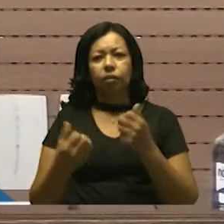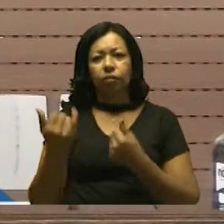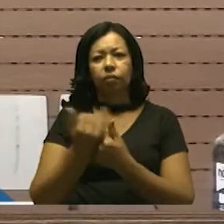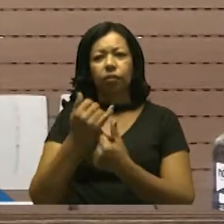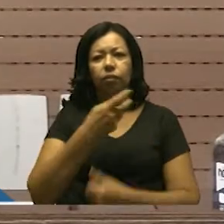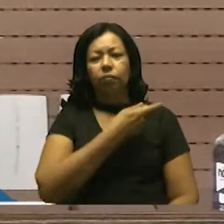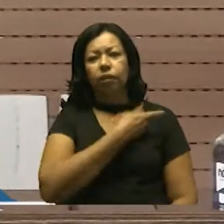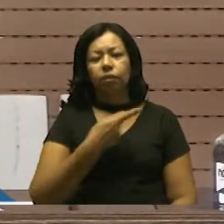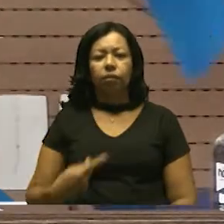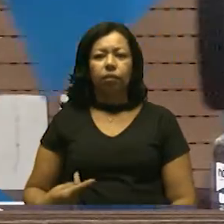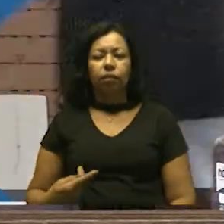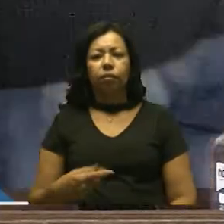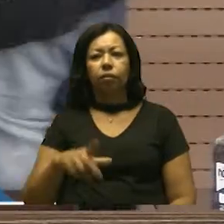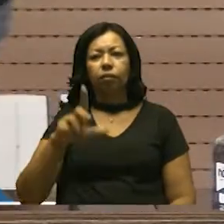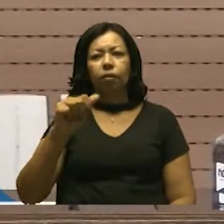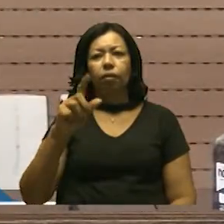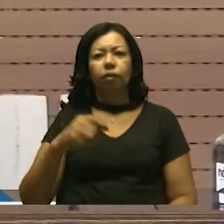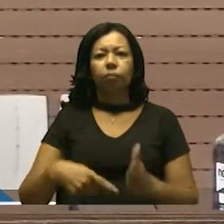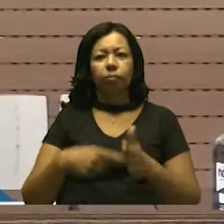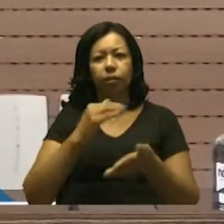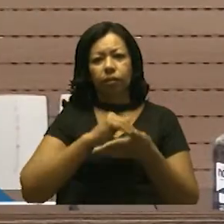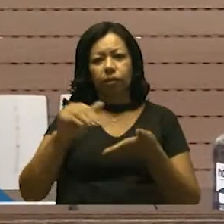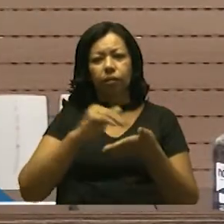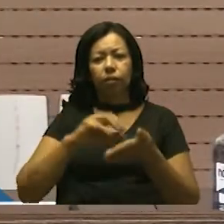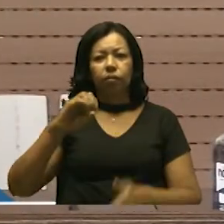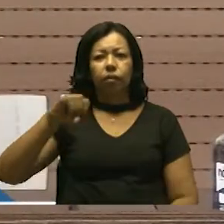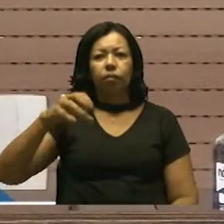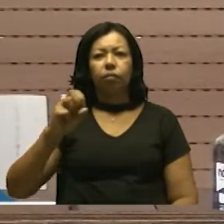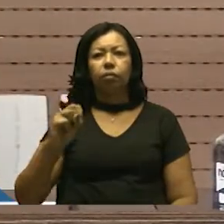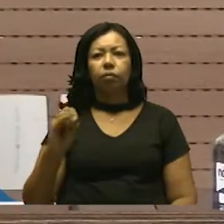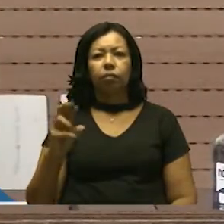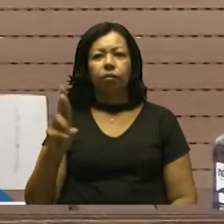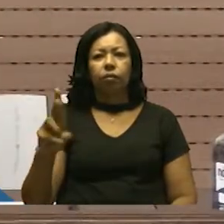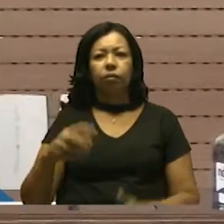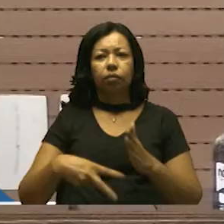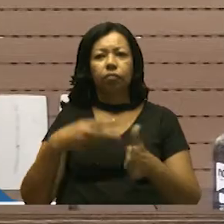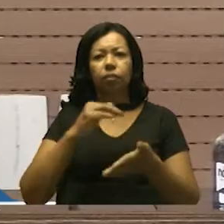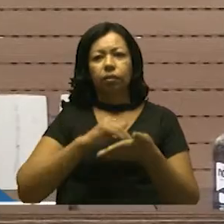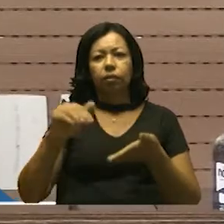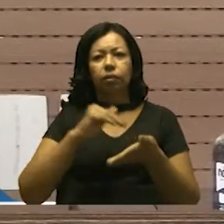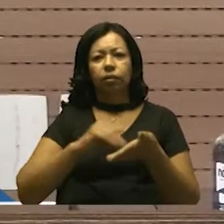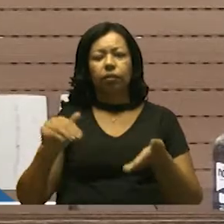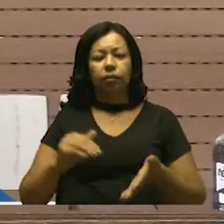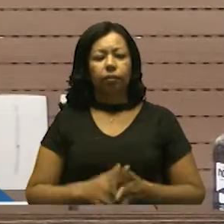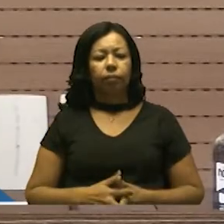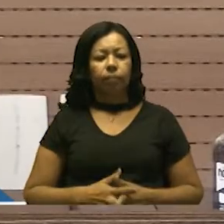à 1ª secretaria e o vereador Jair Ferreira Lucas à 2ª secretaria.